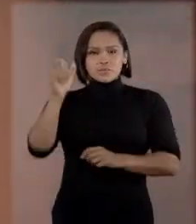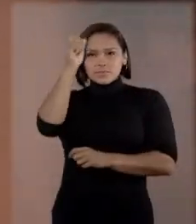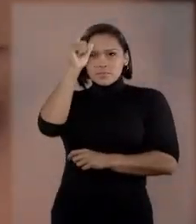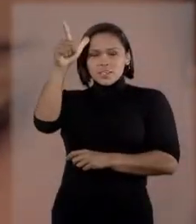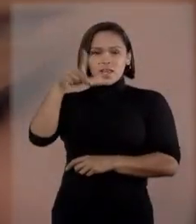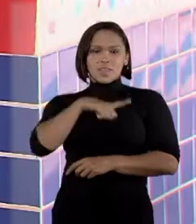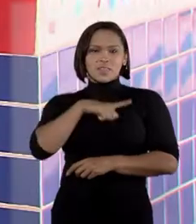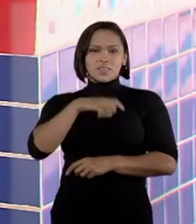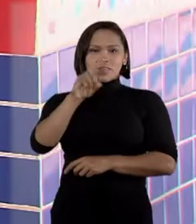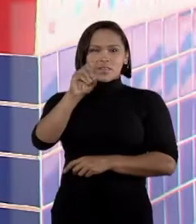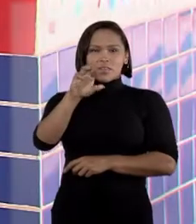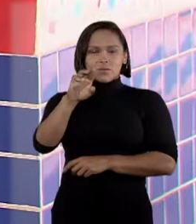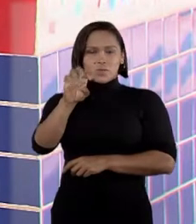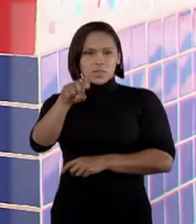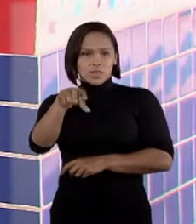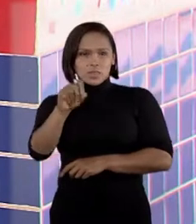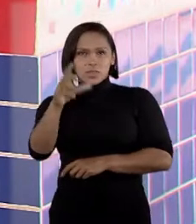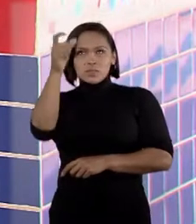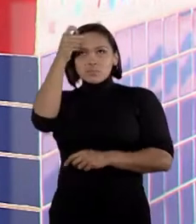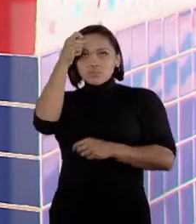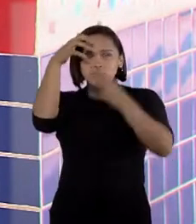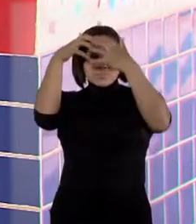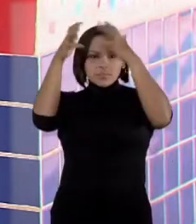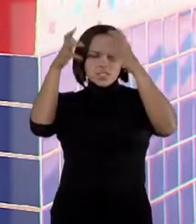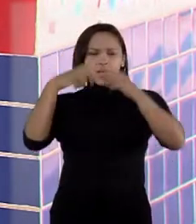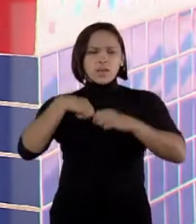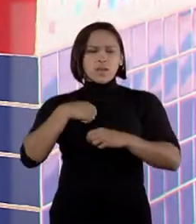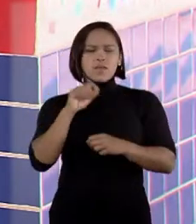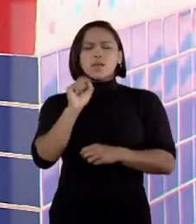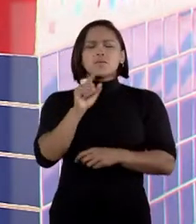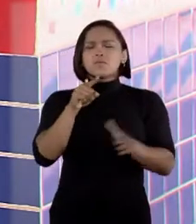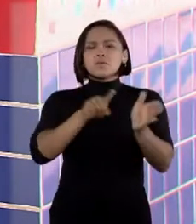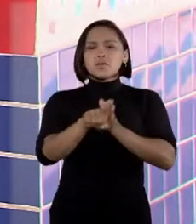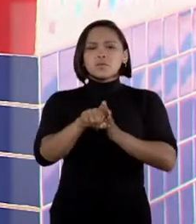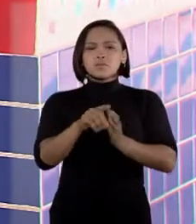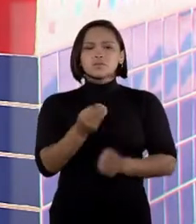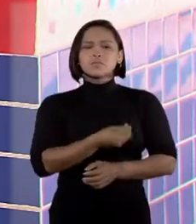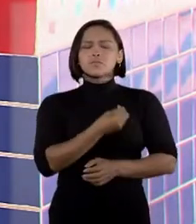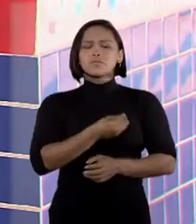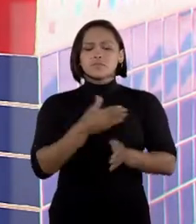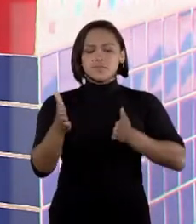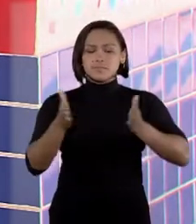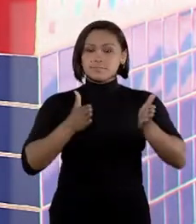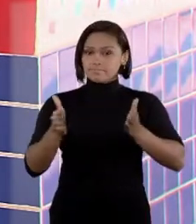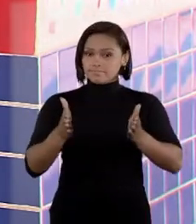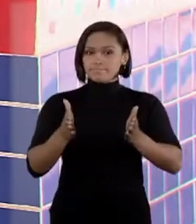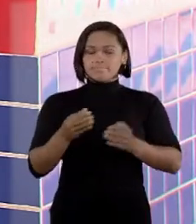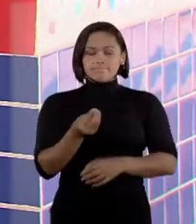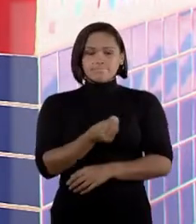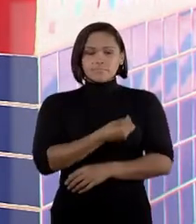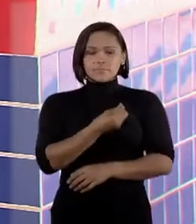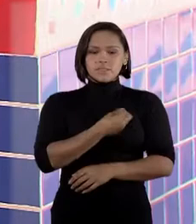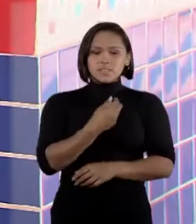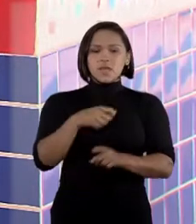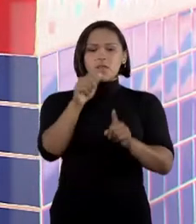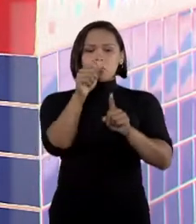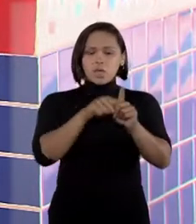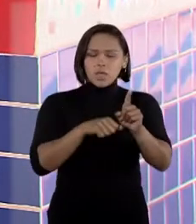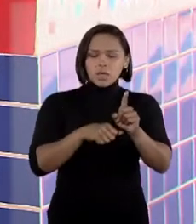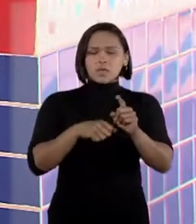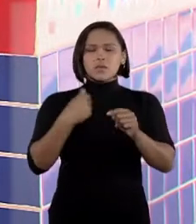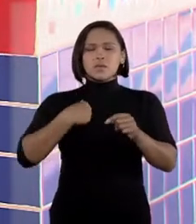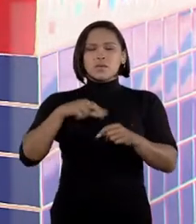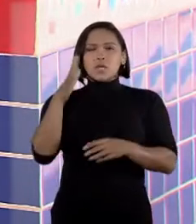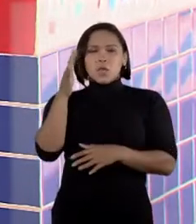cabeça. Vai viver? A gente pergunta assim, né? Vai viver? Quanto tempo? Aí, mas o medo mesmo de ela não andar,